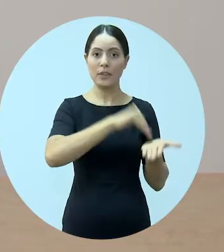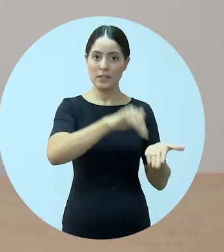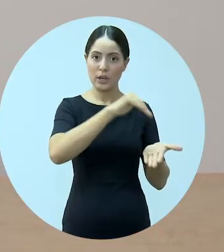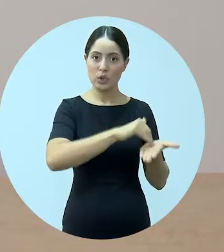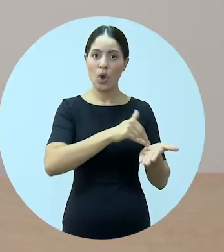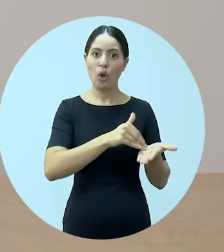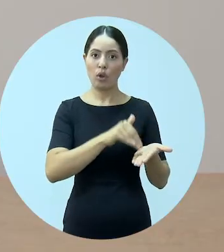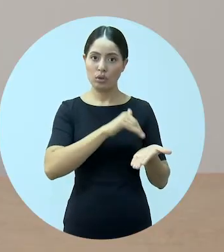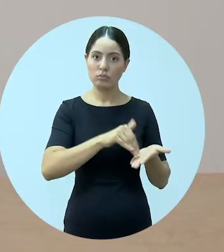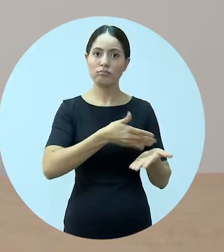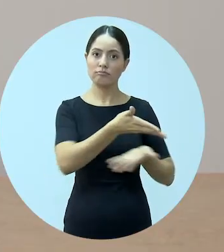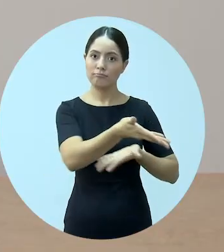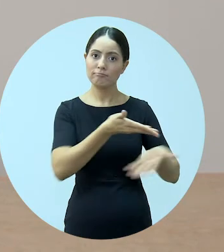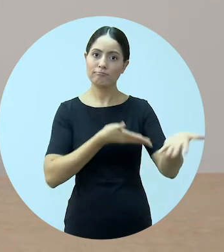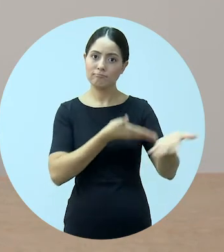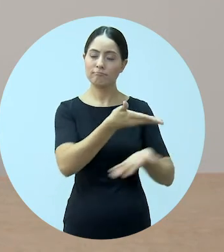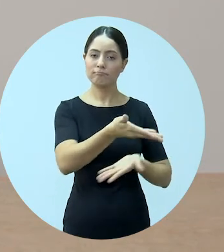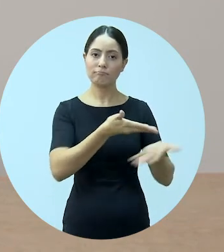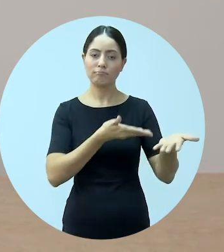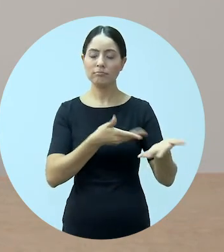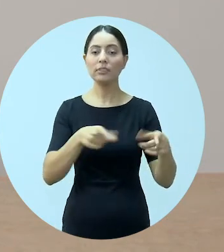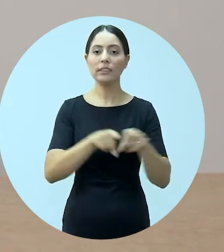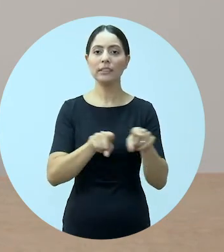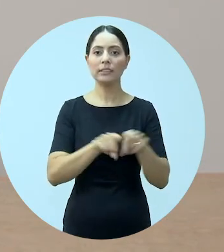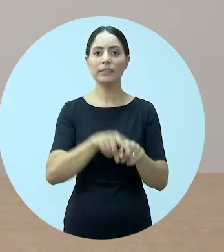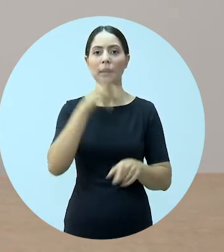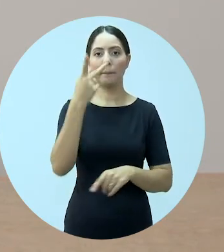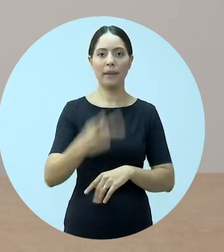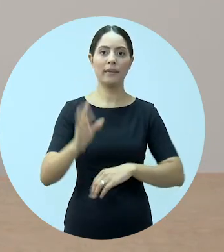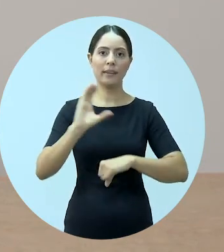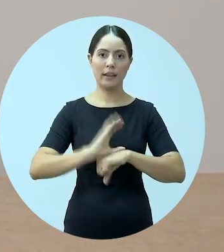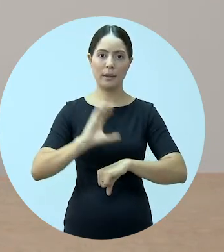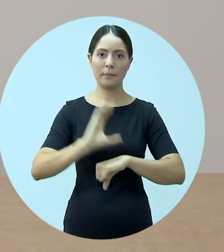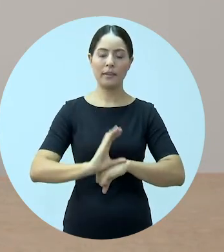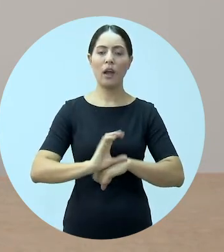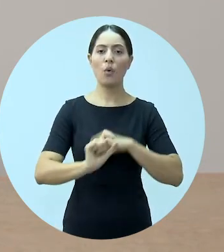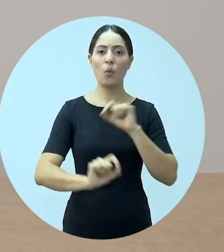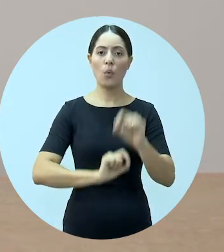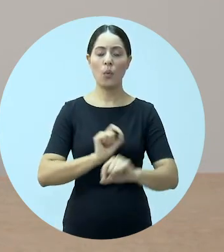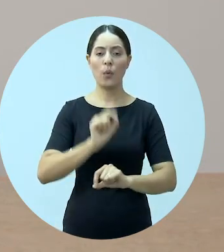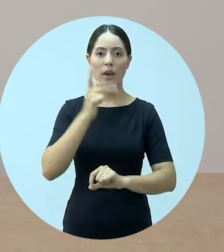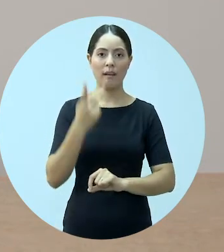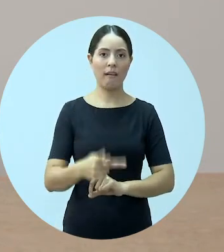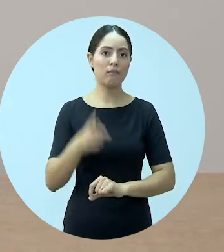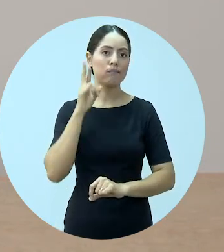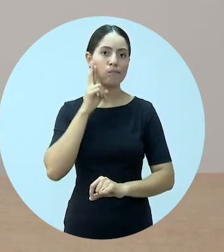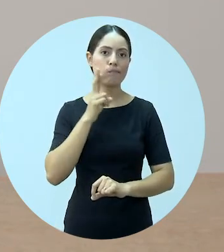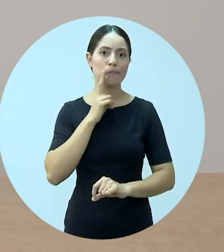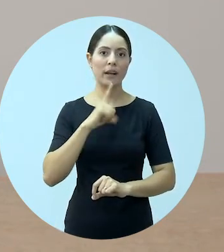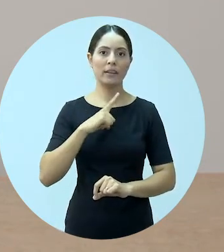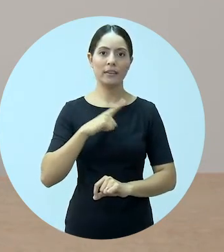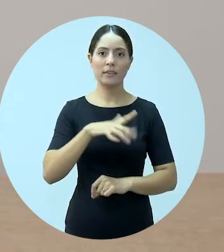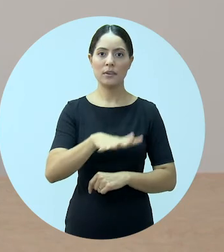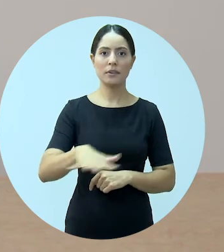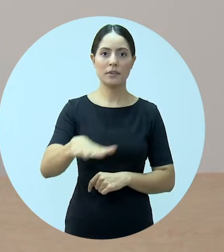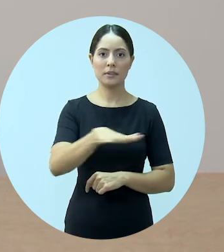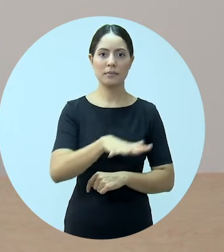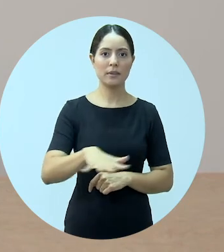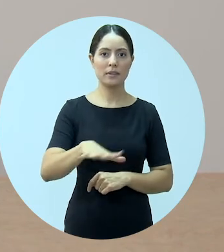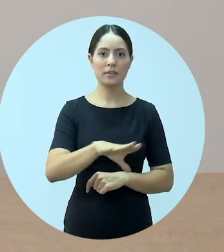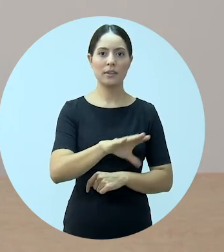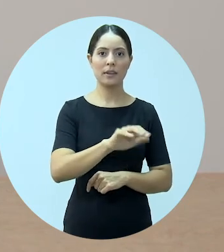Nós temos, por exemplo, escritórios compartilhados no interior do estado. E aqui na capital, nós temos o